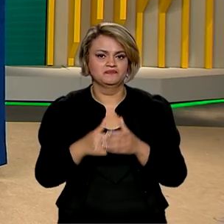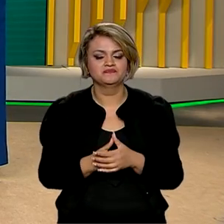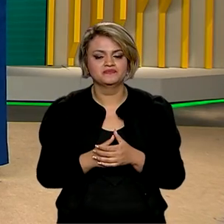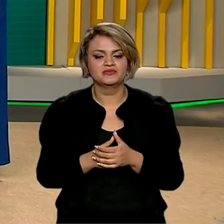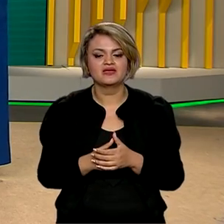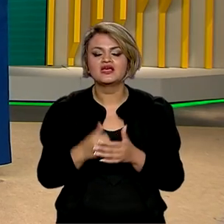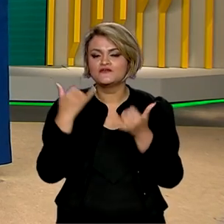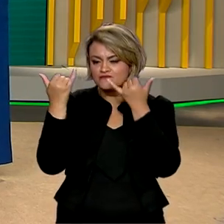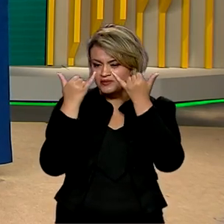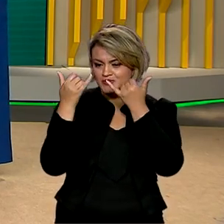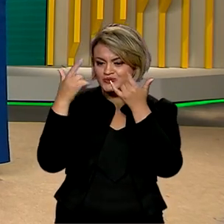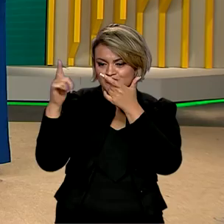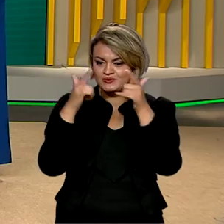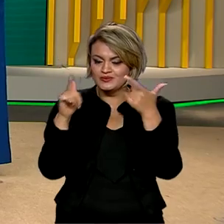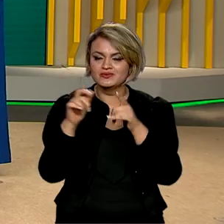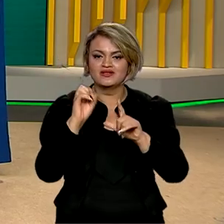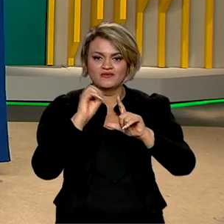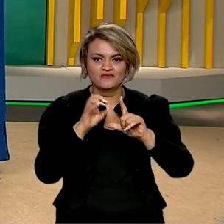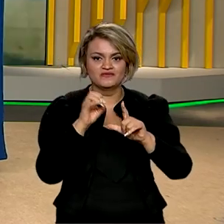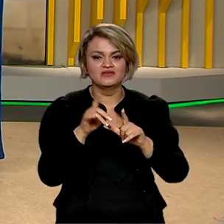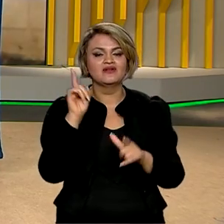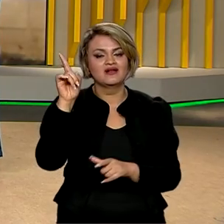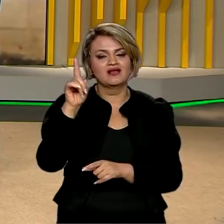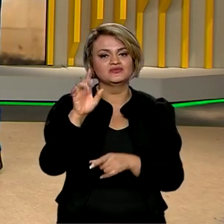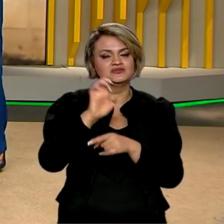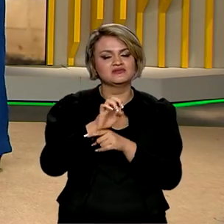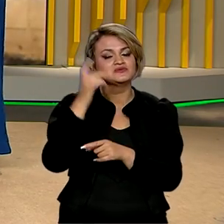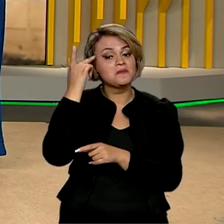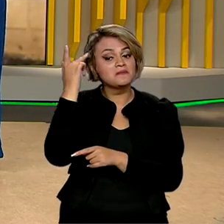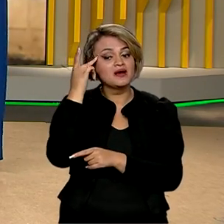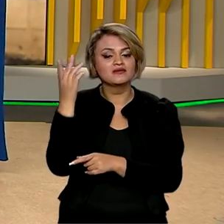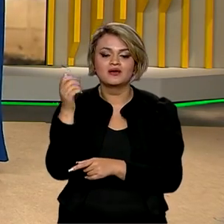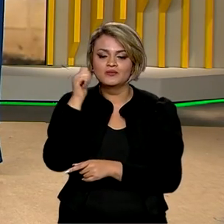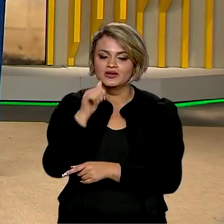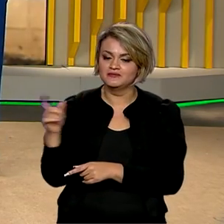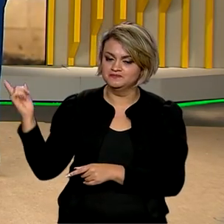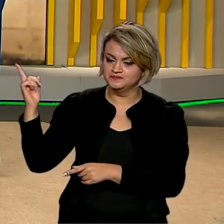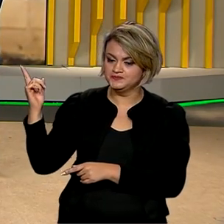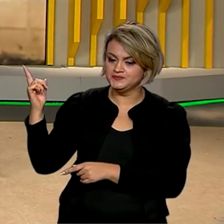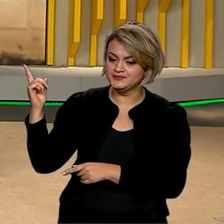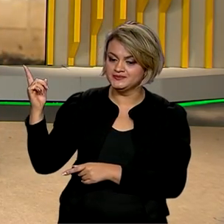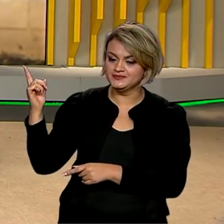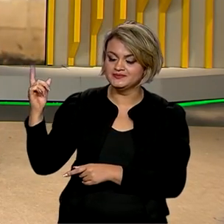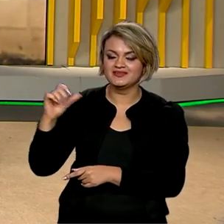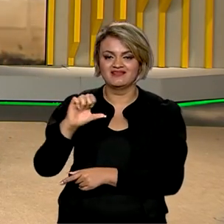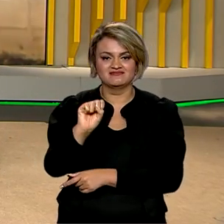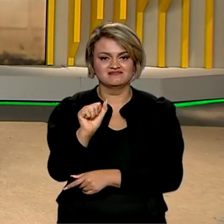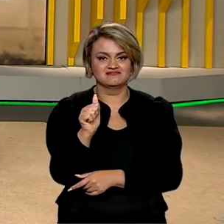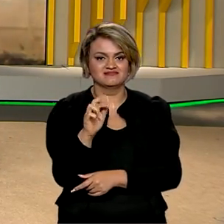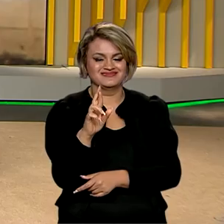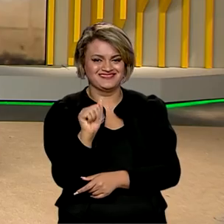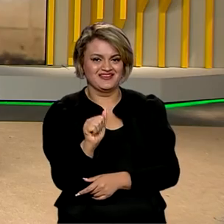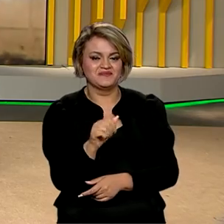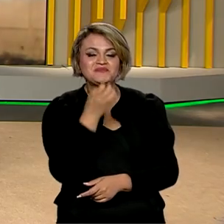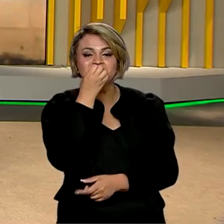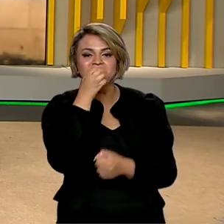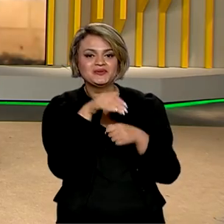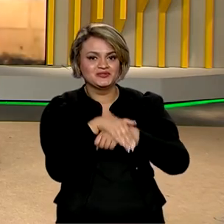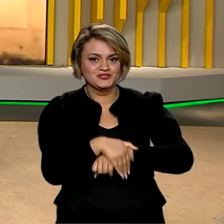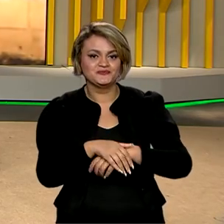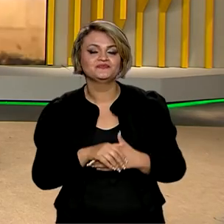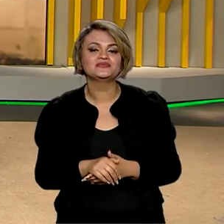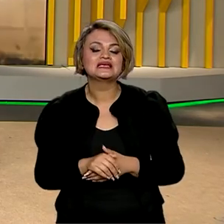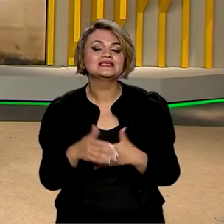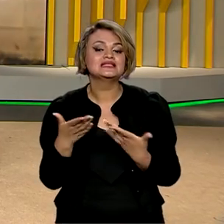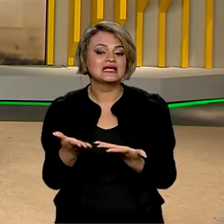e quem tem mais detalhes ao vivo pra gente lá da capital paulista é a repórter Sara Kines. Muito boa noite, Sara. Bom,